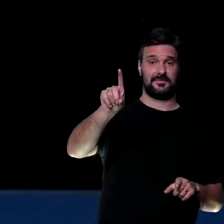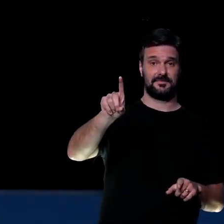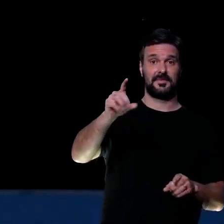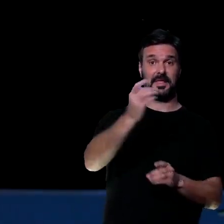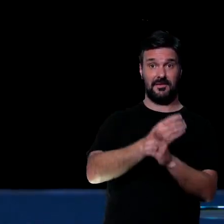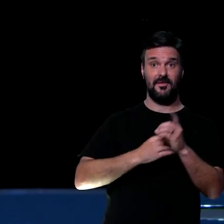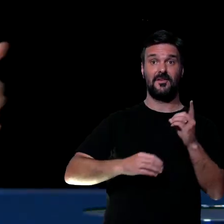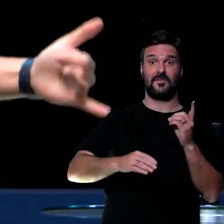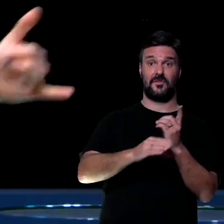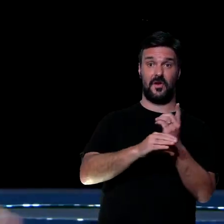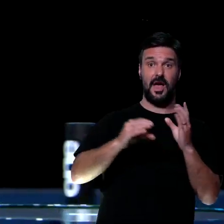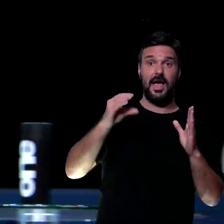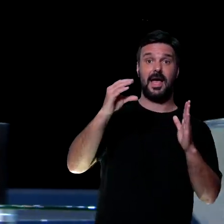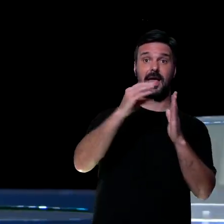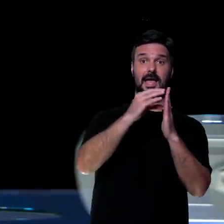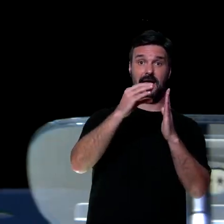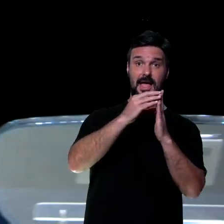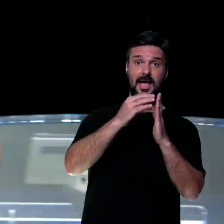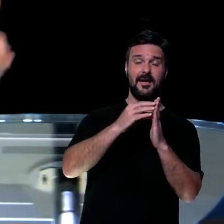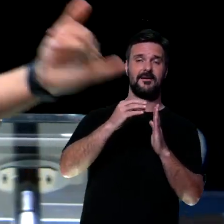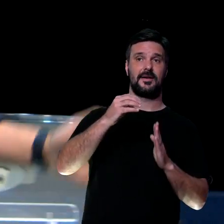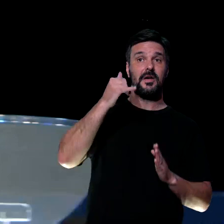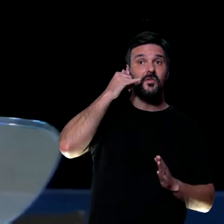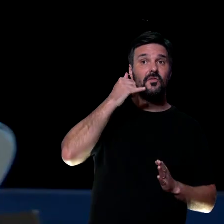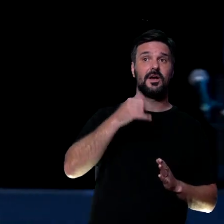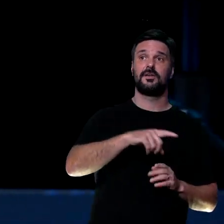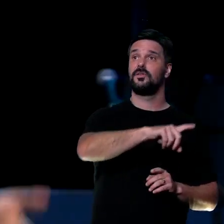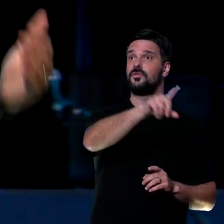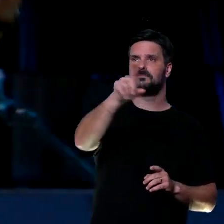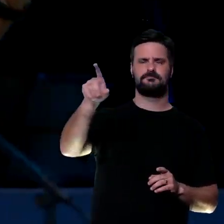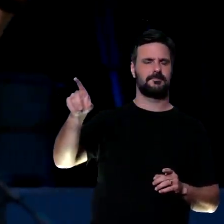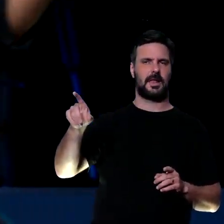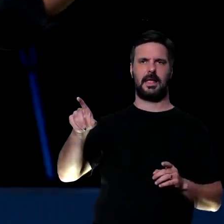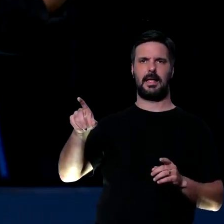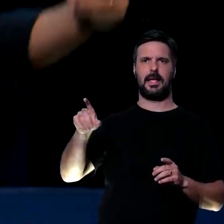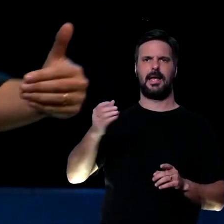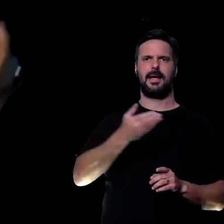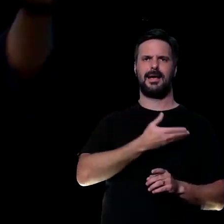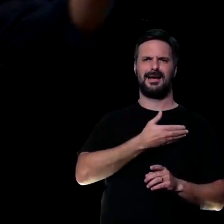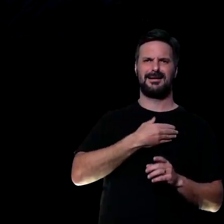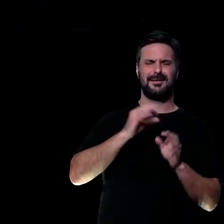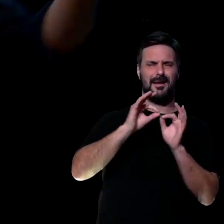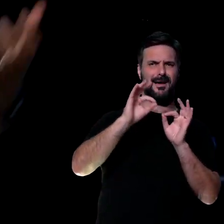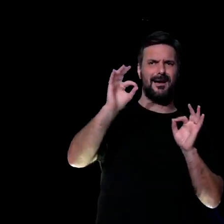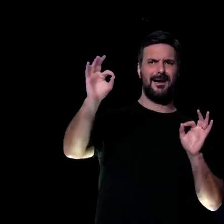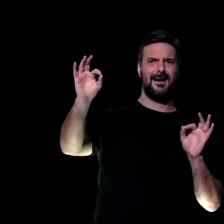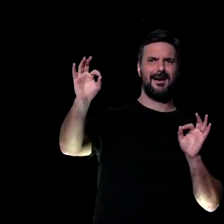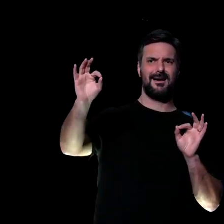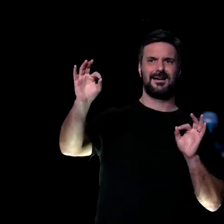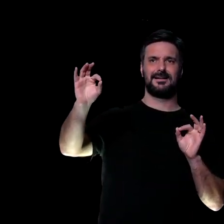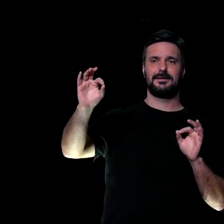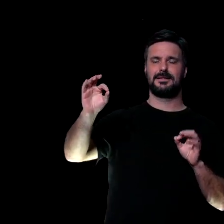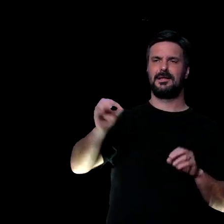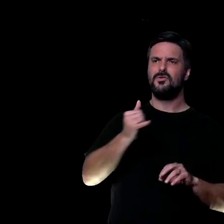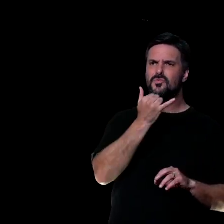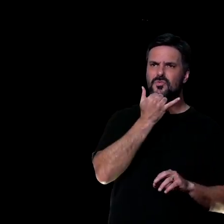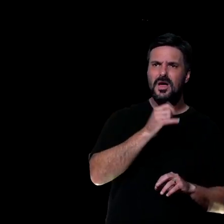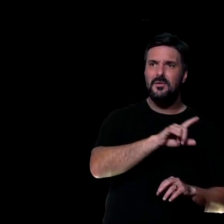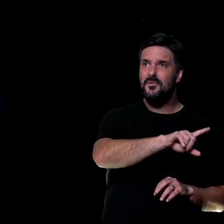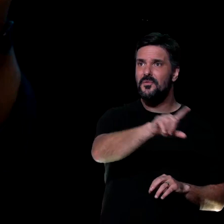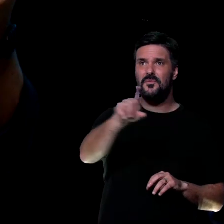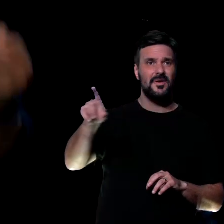vai arranjar uma célula, vai ligar para um amigo distante, que você precisa se reconciliar, o que que você vai fazer com a informação que você está recebendo,